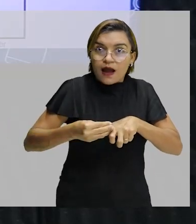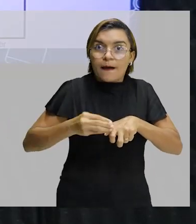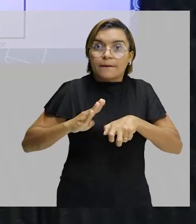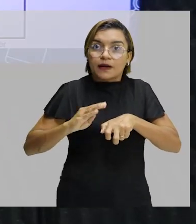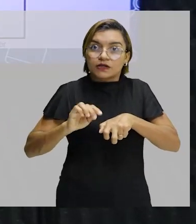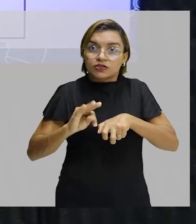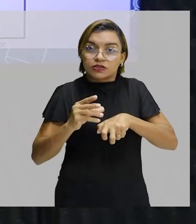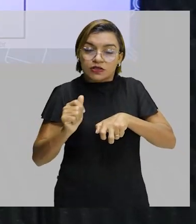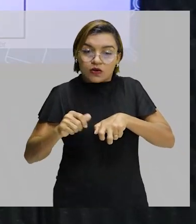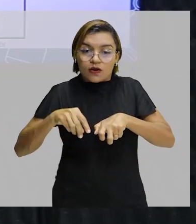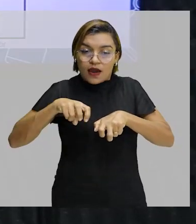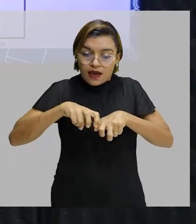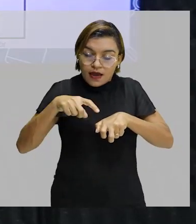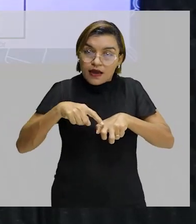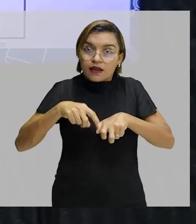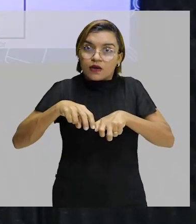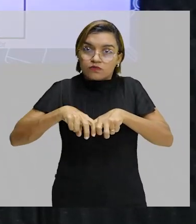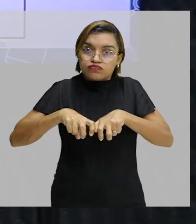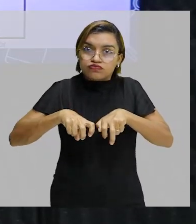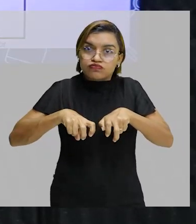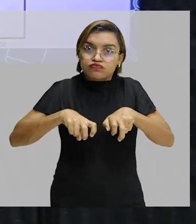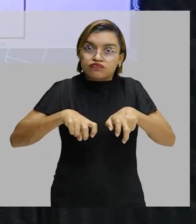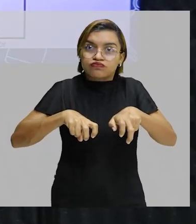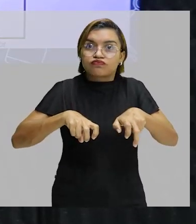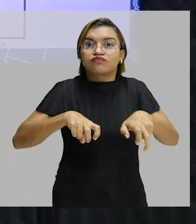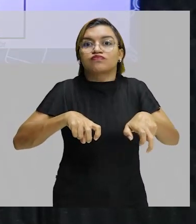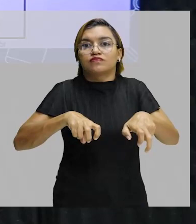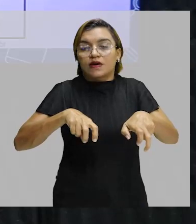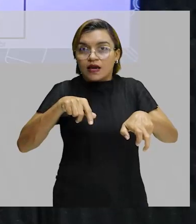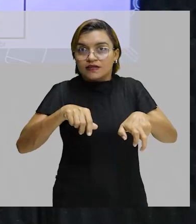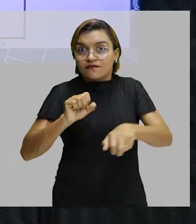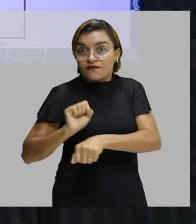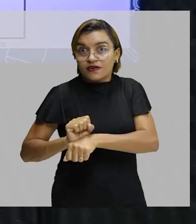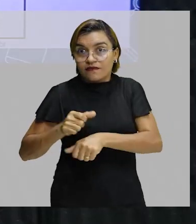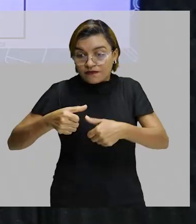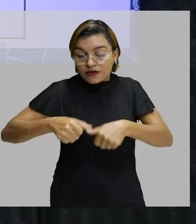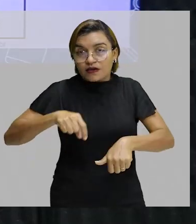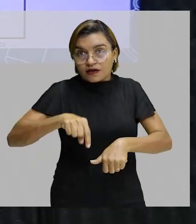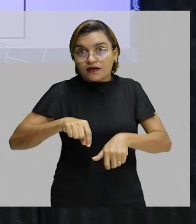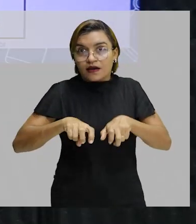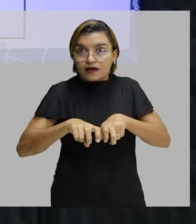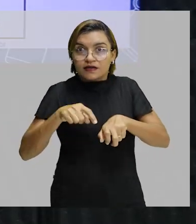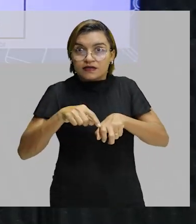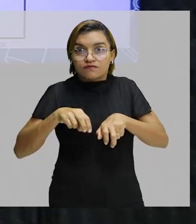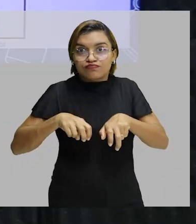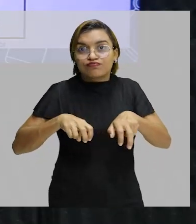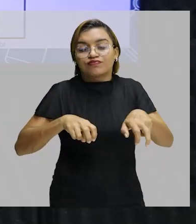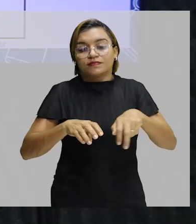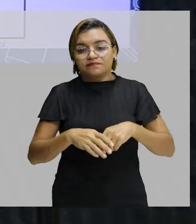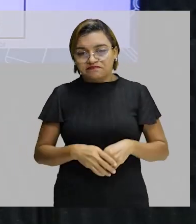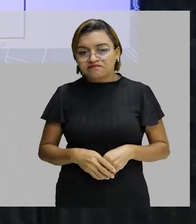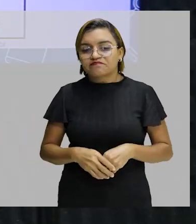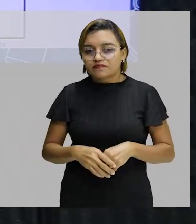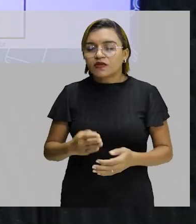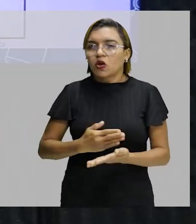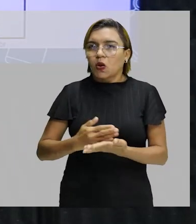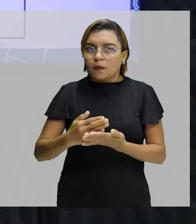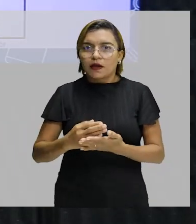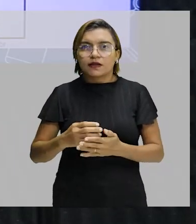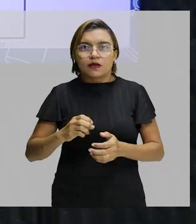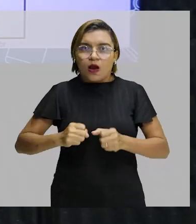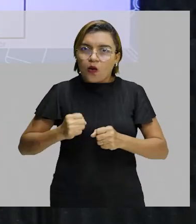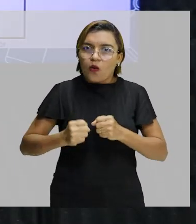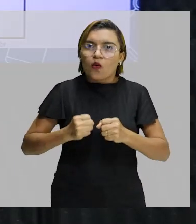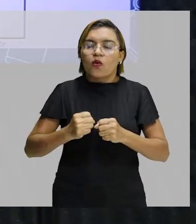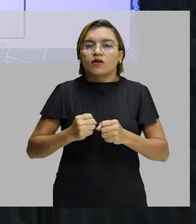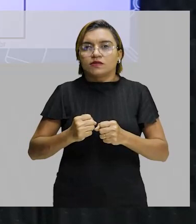posiciona aqui nessa zona de transição e após o parceiro dele começar a chegar, ele começa a corridinha dele aqui bacana